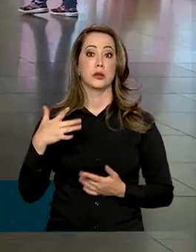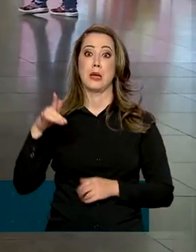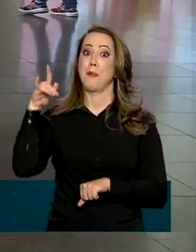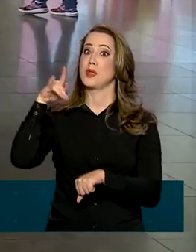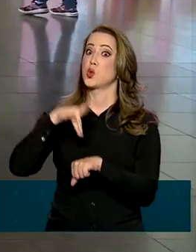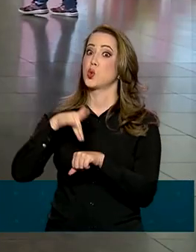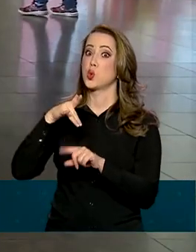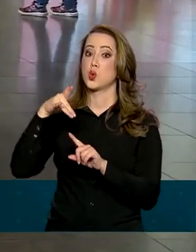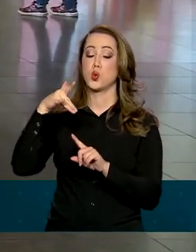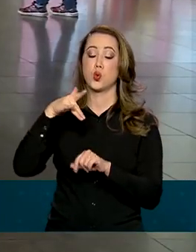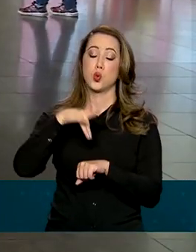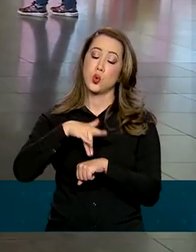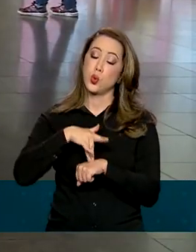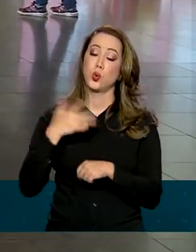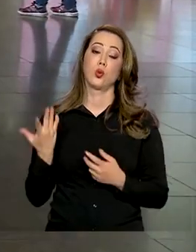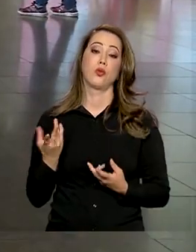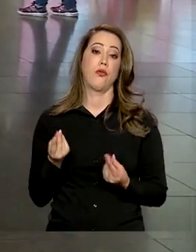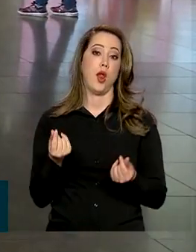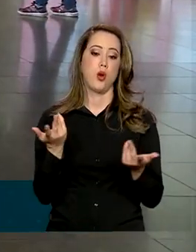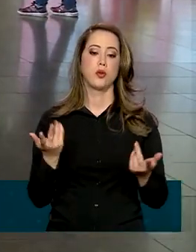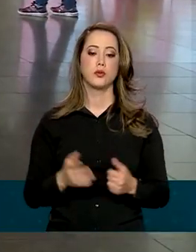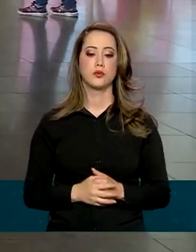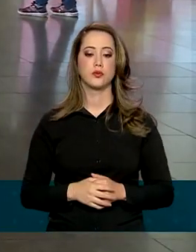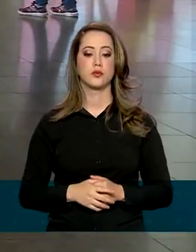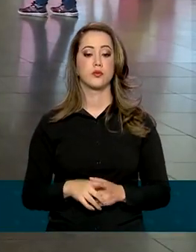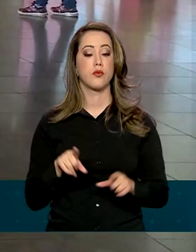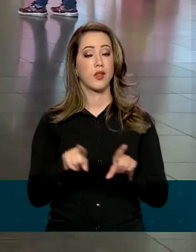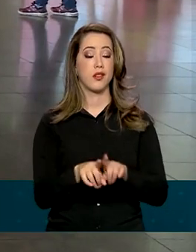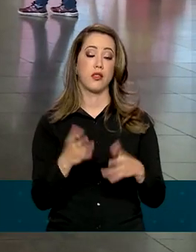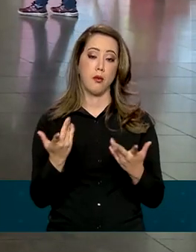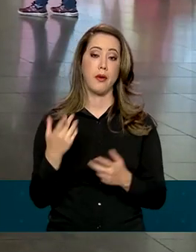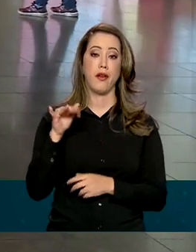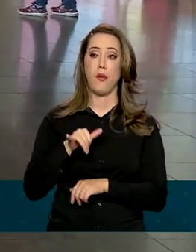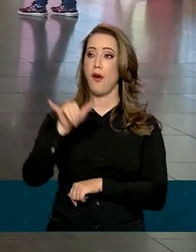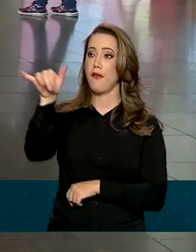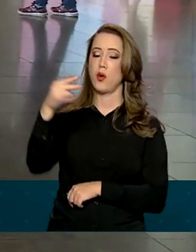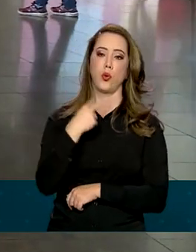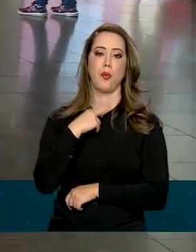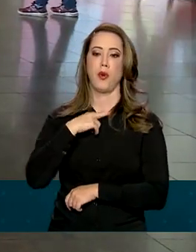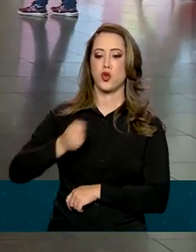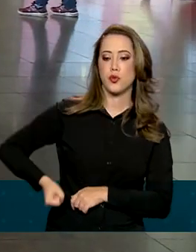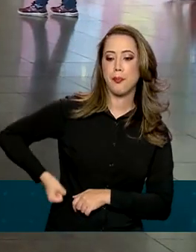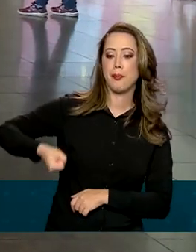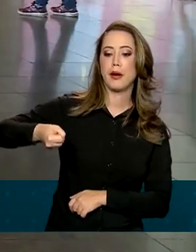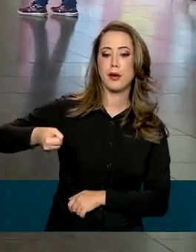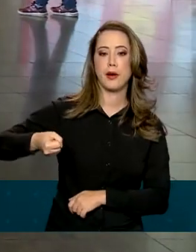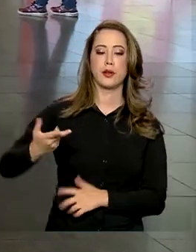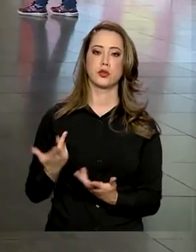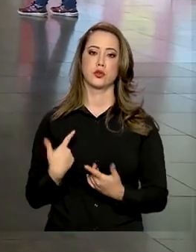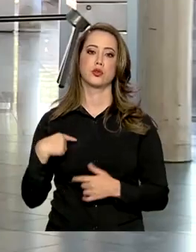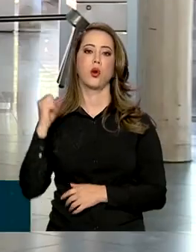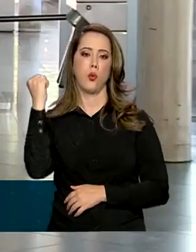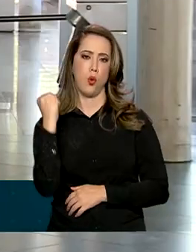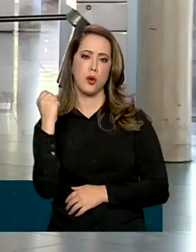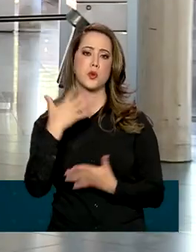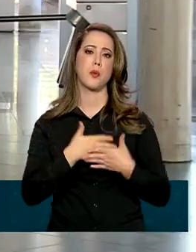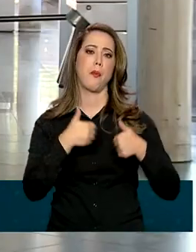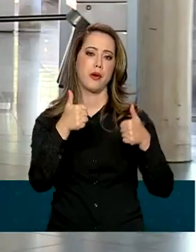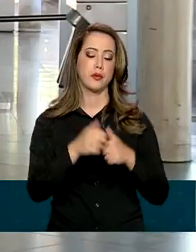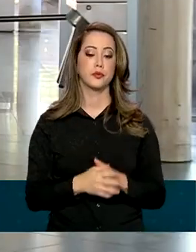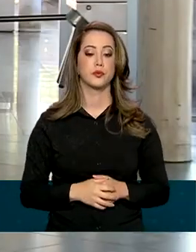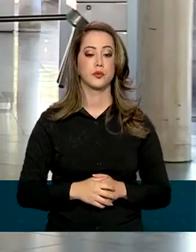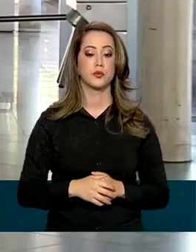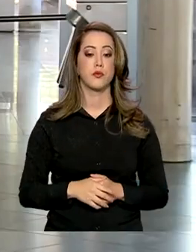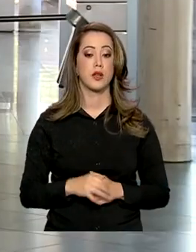valor. O avião agora não pode levar muita bagagem, paga mais caro, sai mais caro. Então, de ônibus, para mim, favorece. E para quem